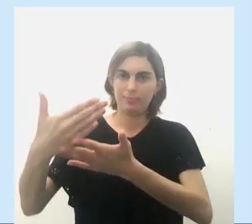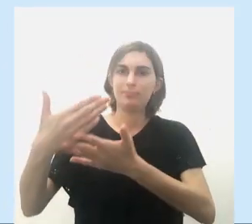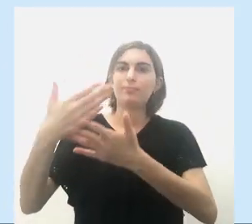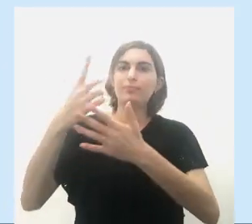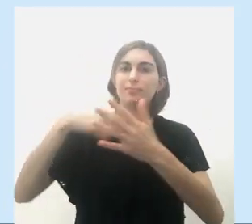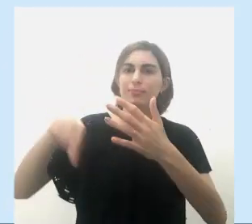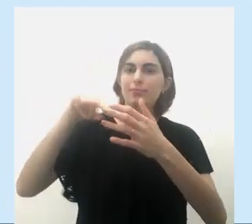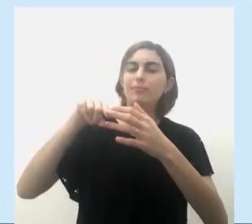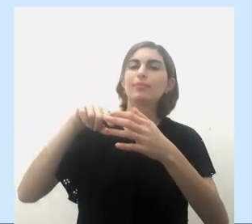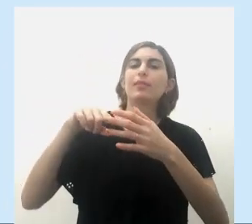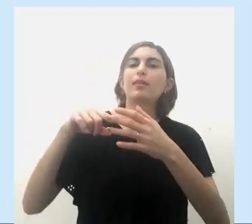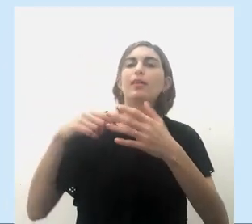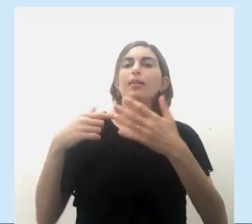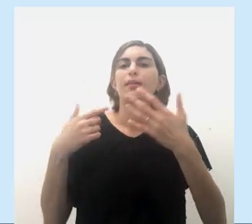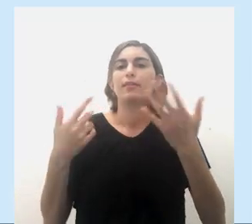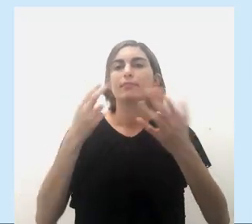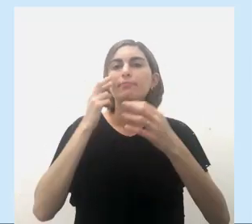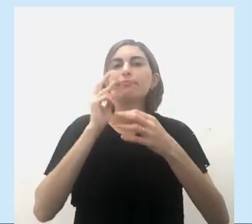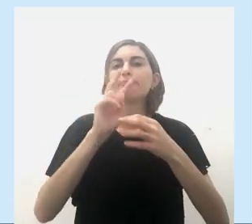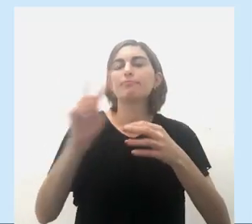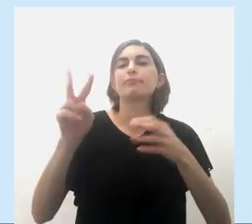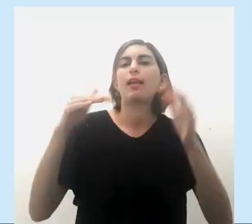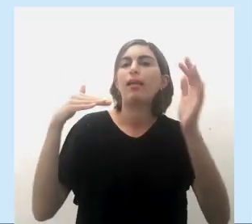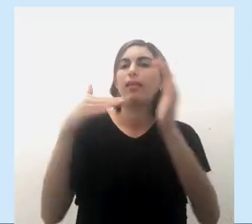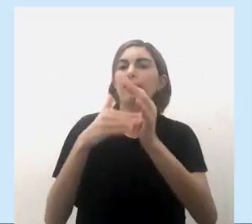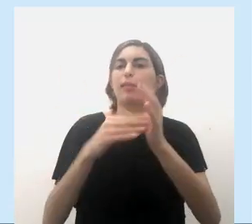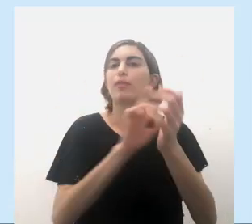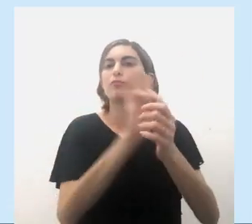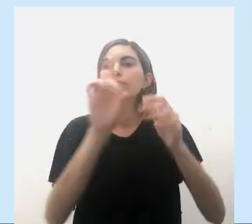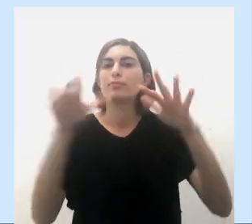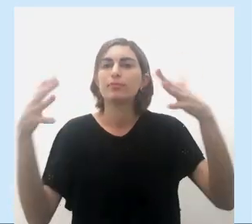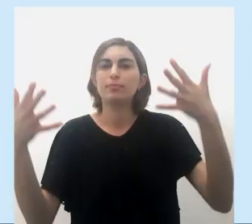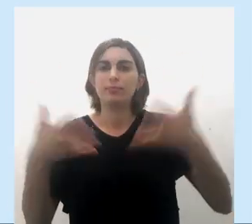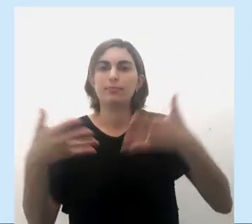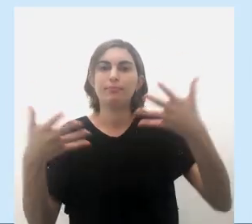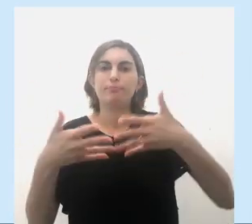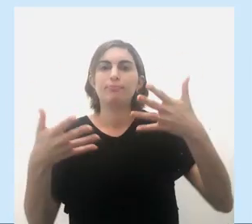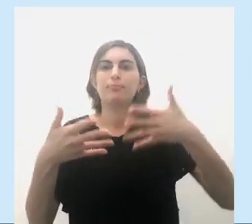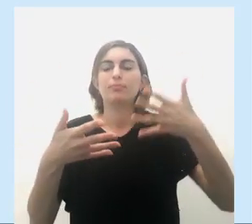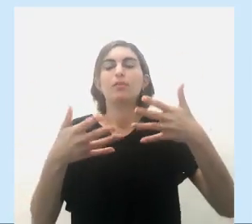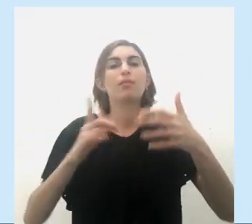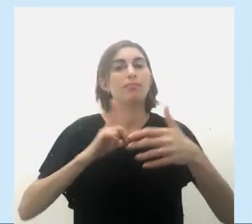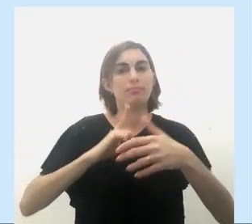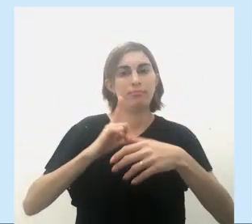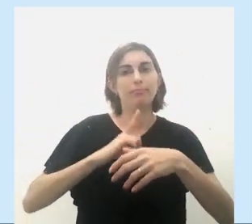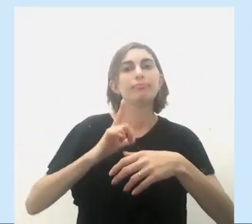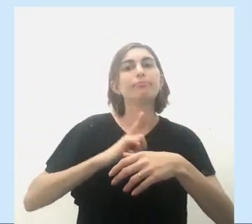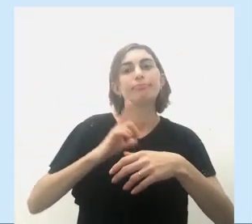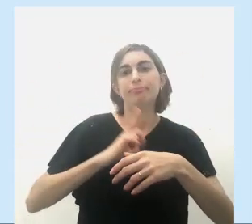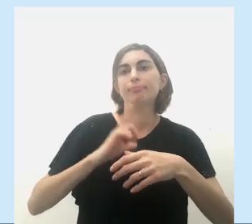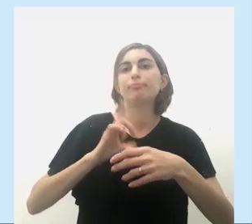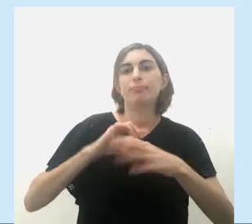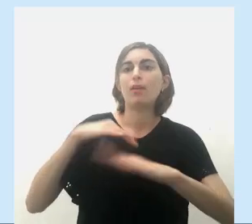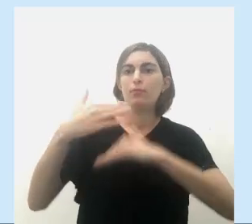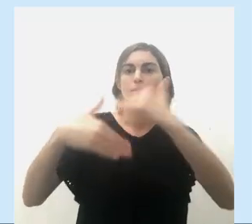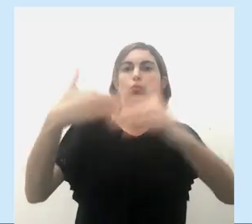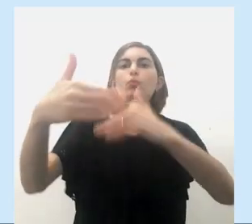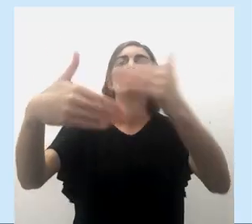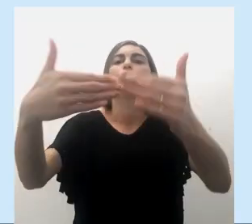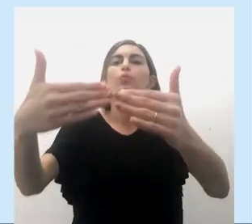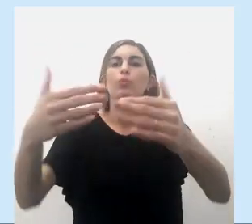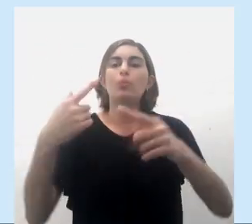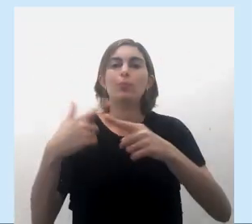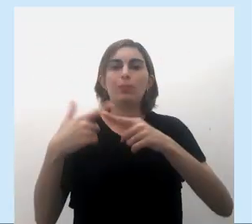pré-colonização até os dias atuais houve, na realidade, um